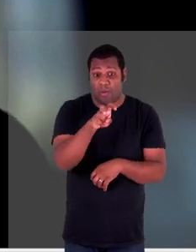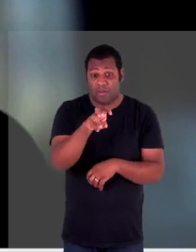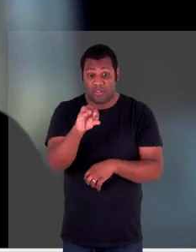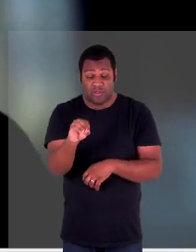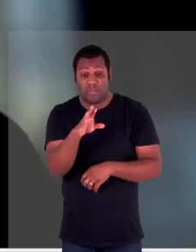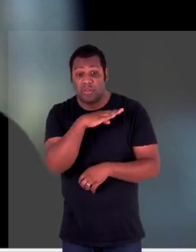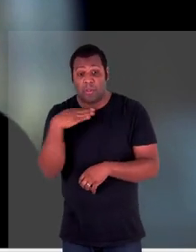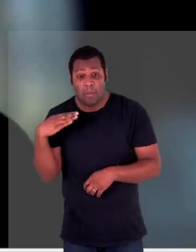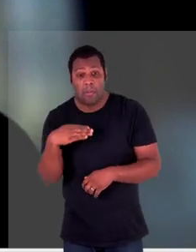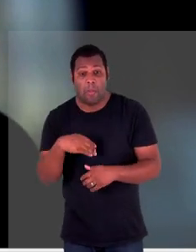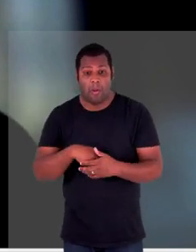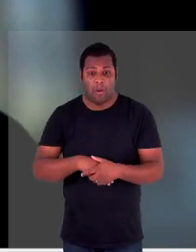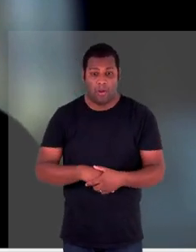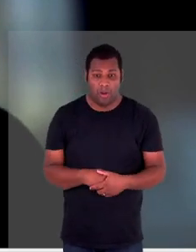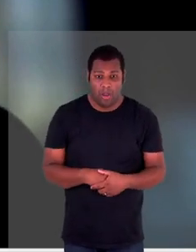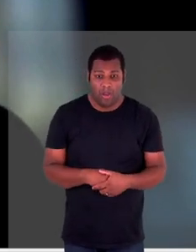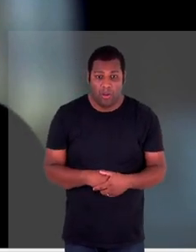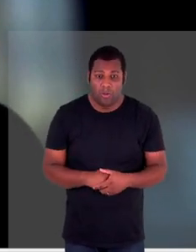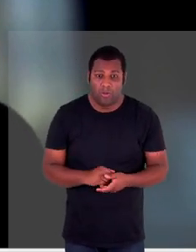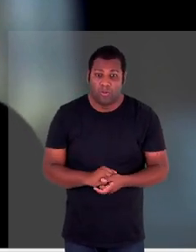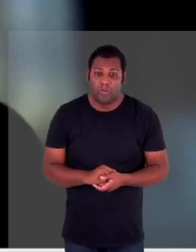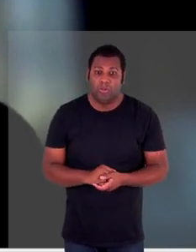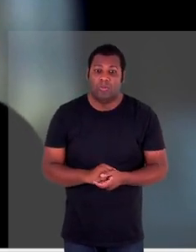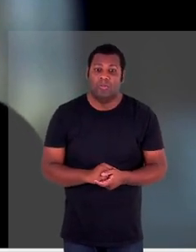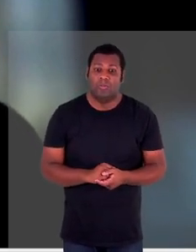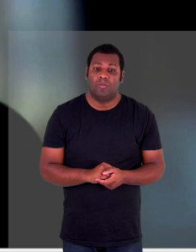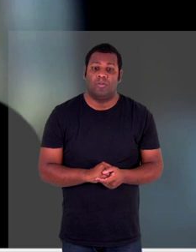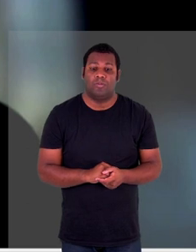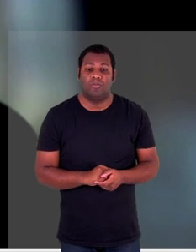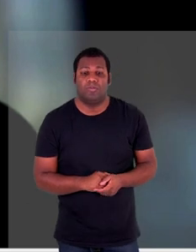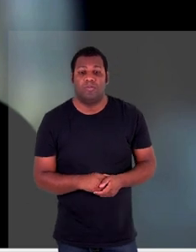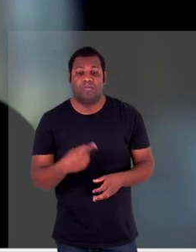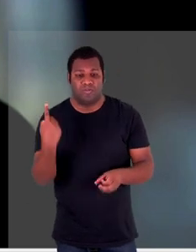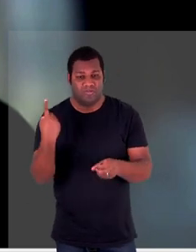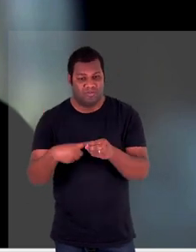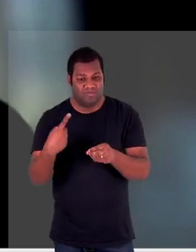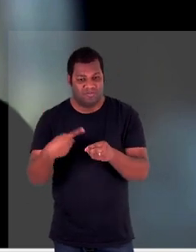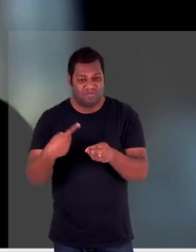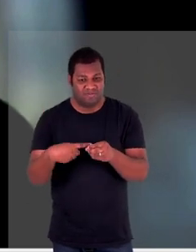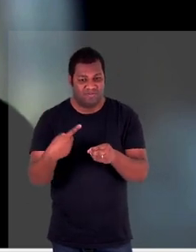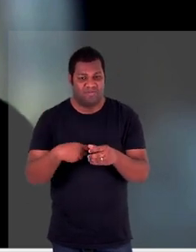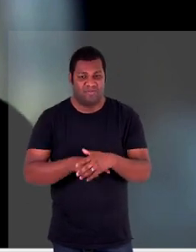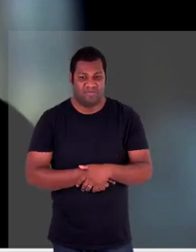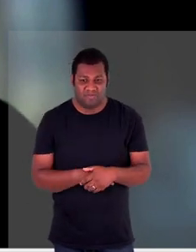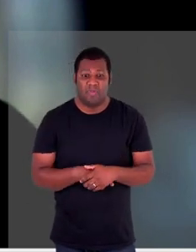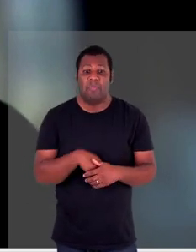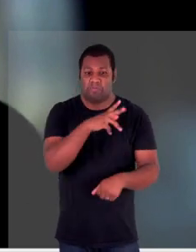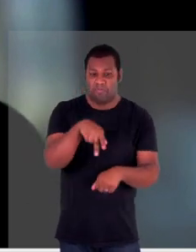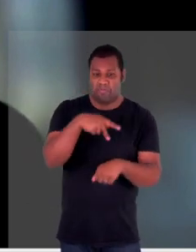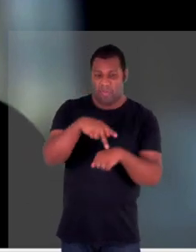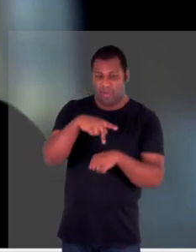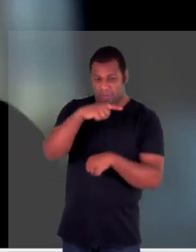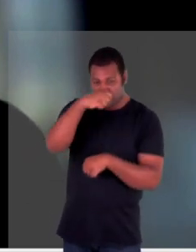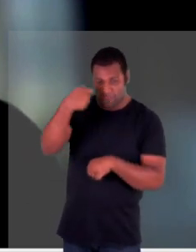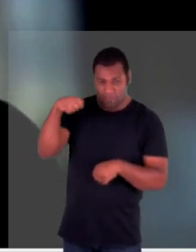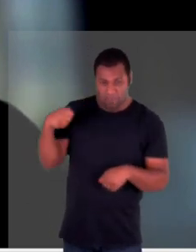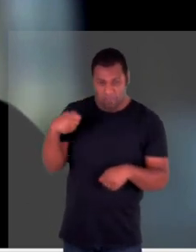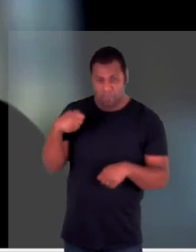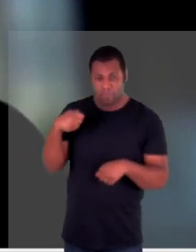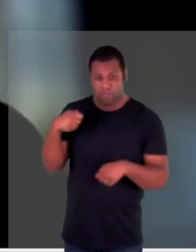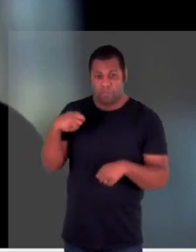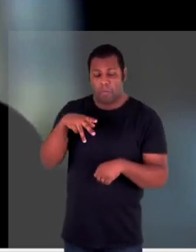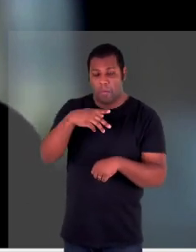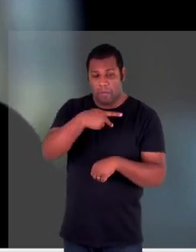civis novamente quando a cidade foi ocupada pela federação russa o chefe de polícia